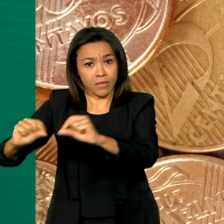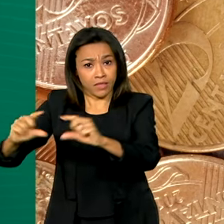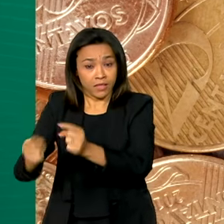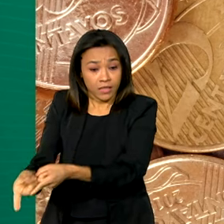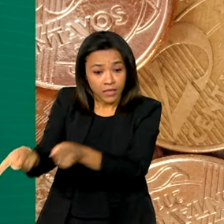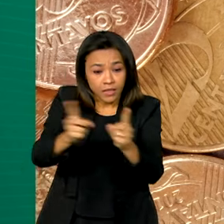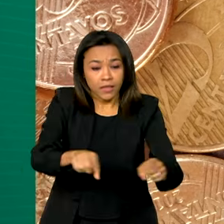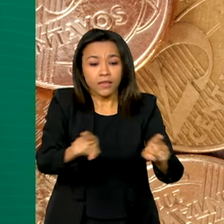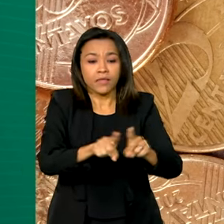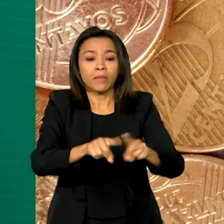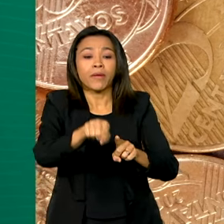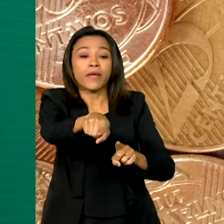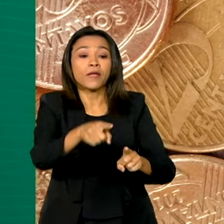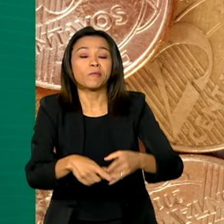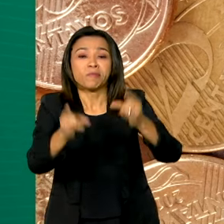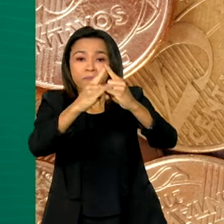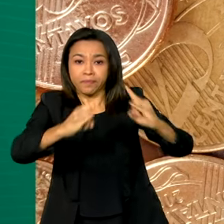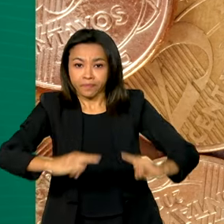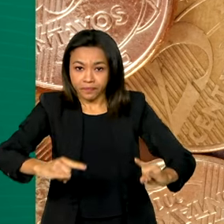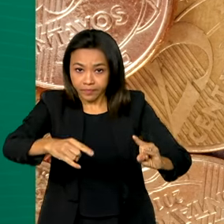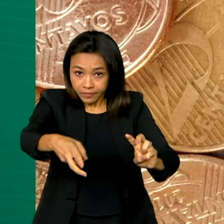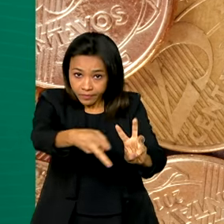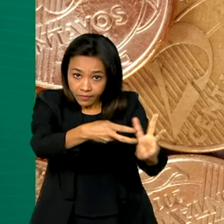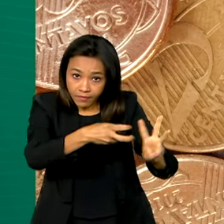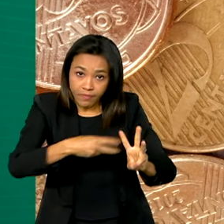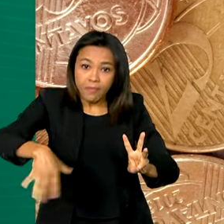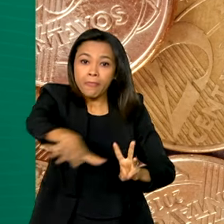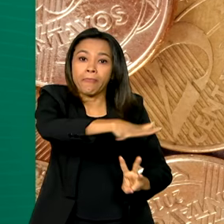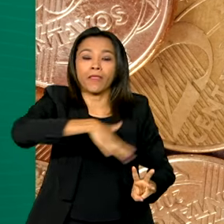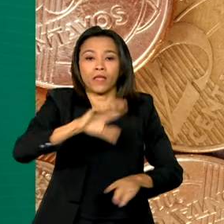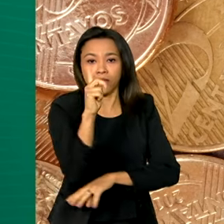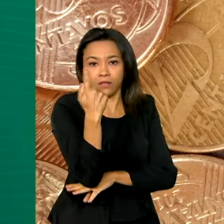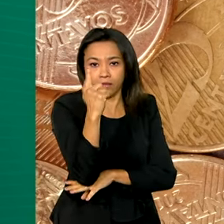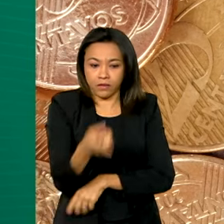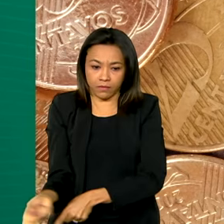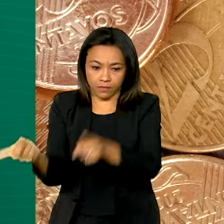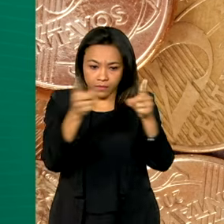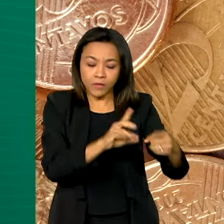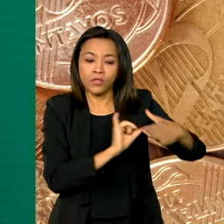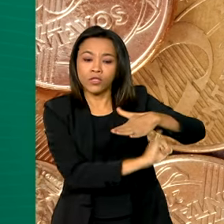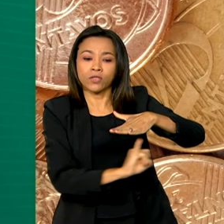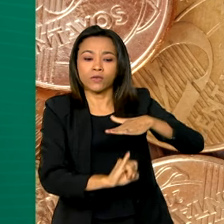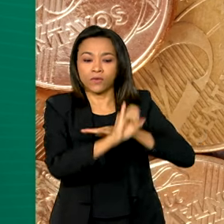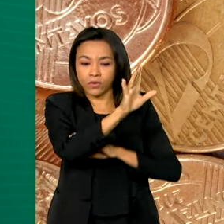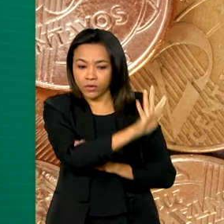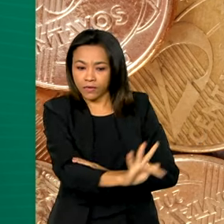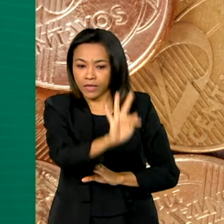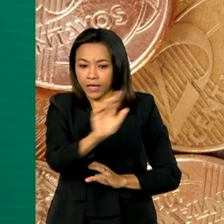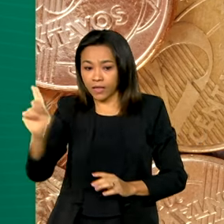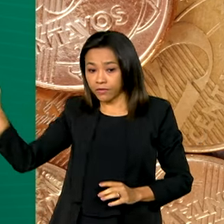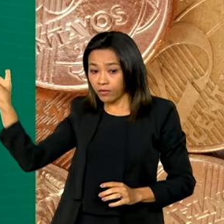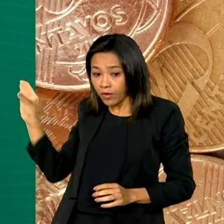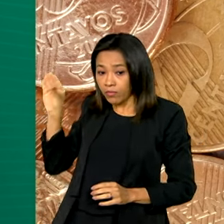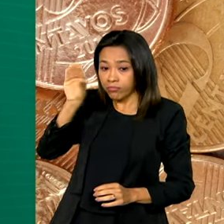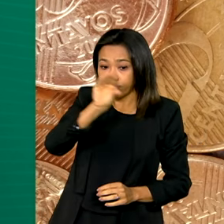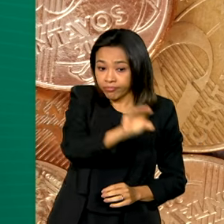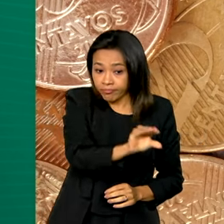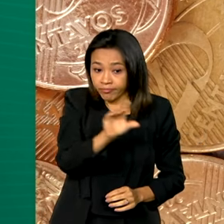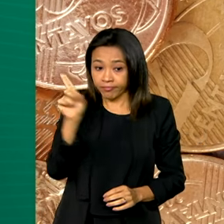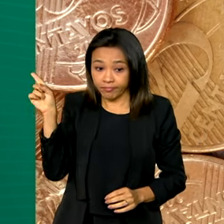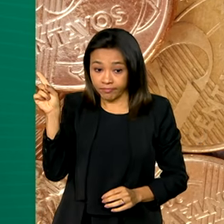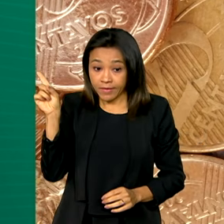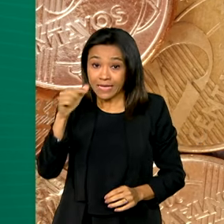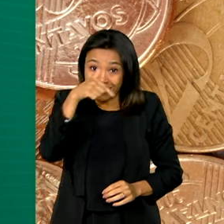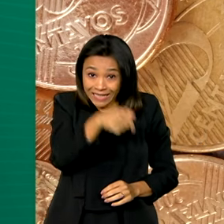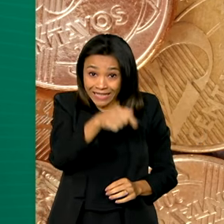indígenas no campus de Goiânia. Os institutos federais de Goiás vão receber R 141 milhões, dos quais R